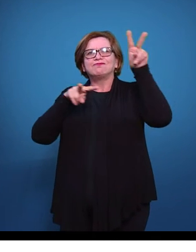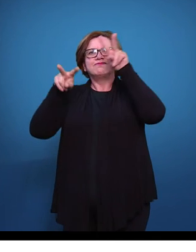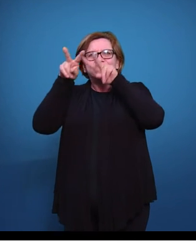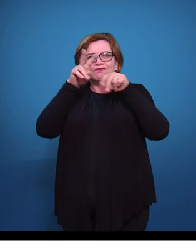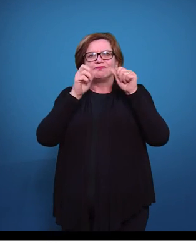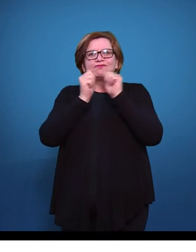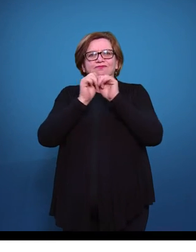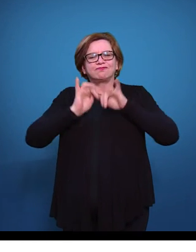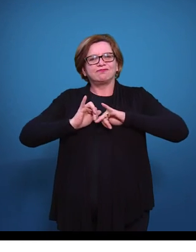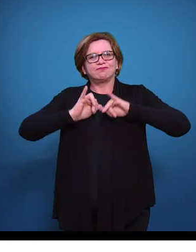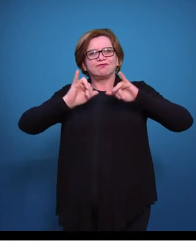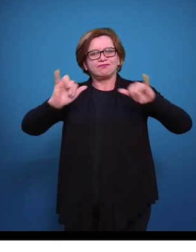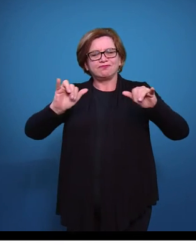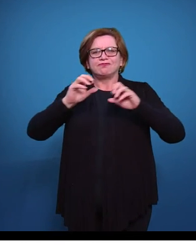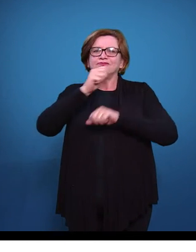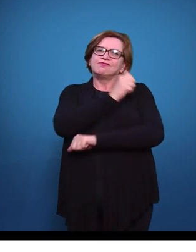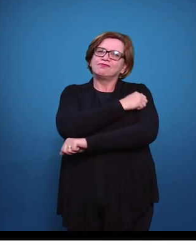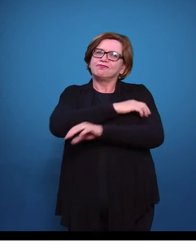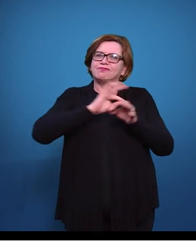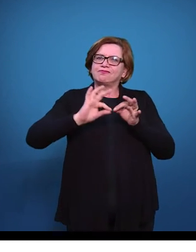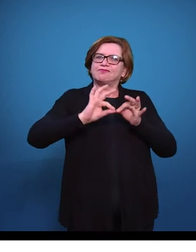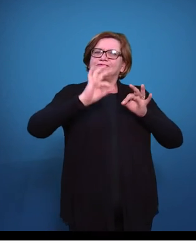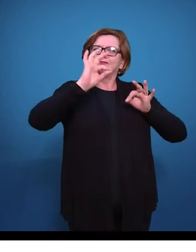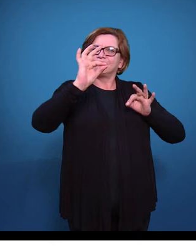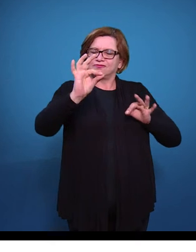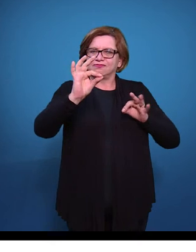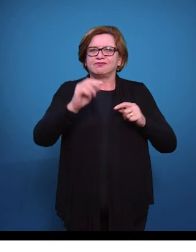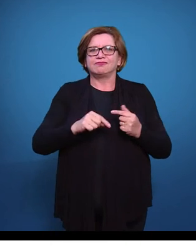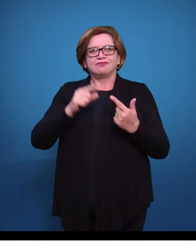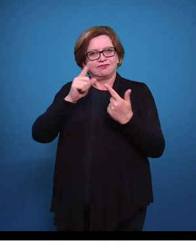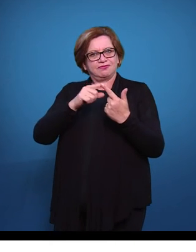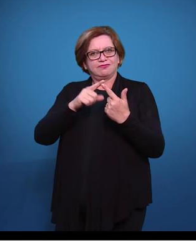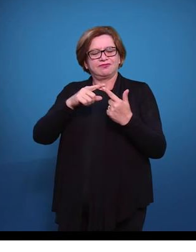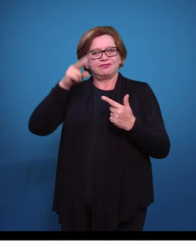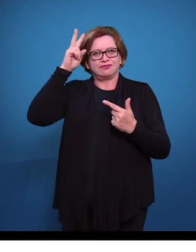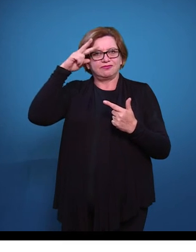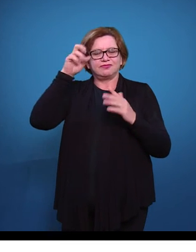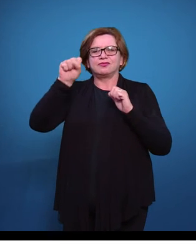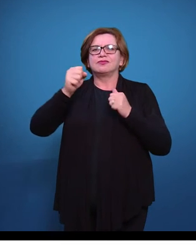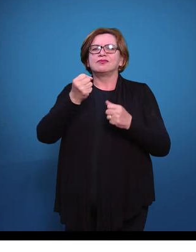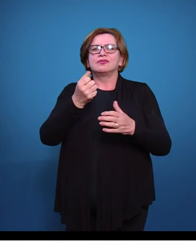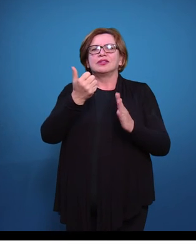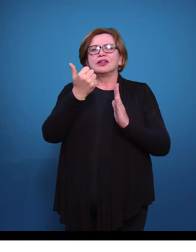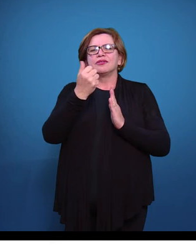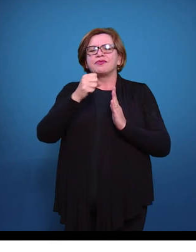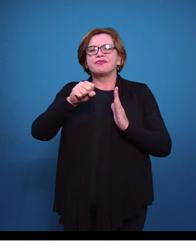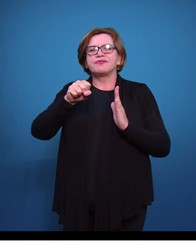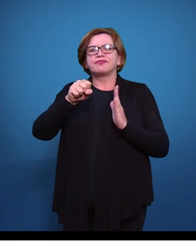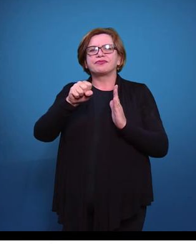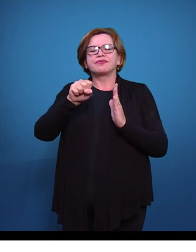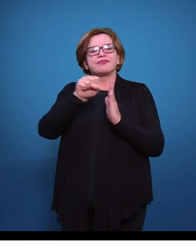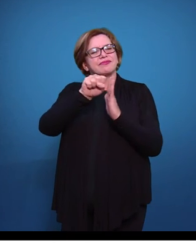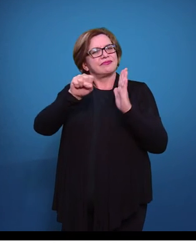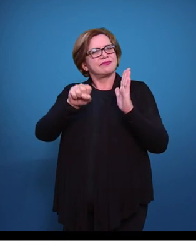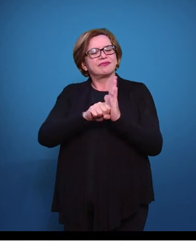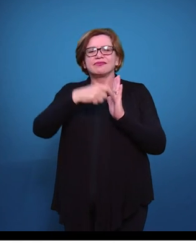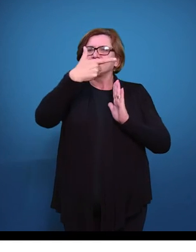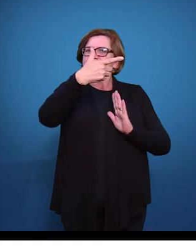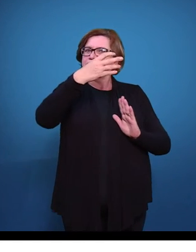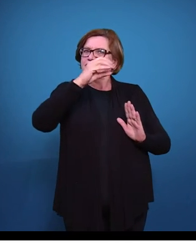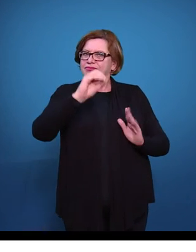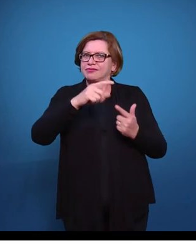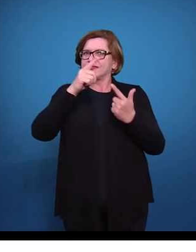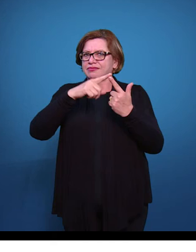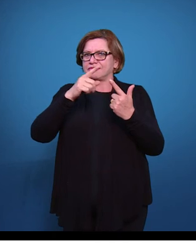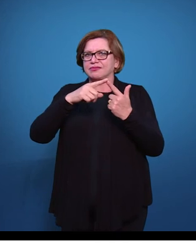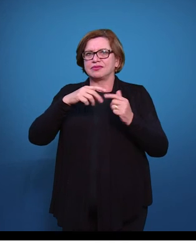informações aos alunos à distância. Nesse momento histórico, no século XX, na segunda geração da EAD, com a